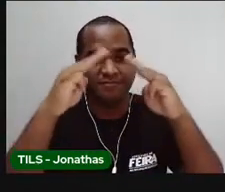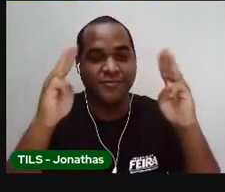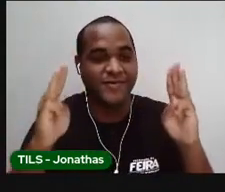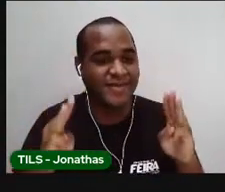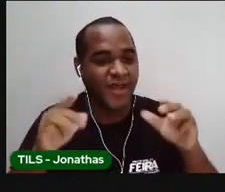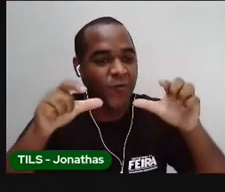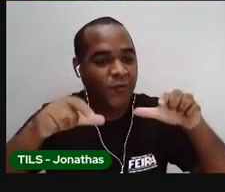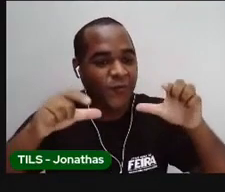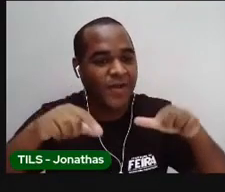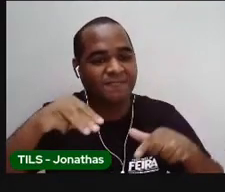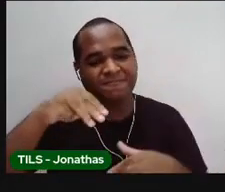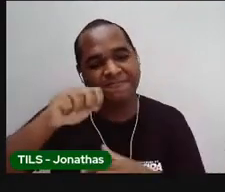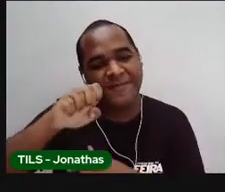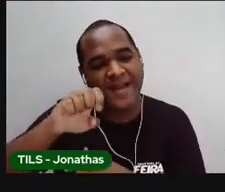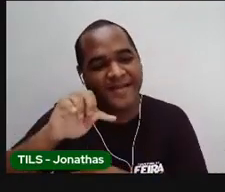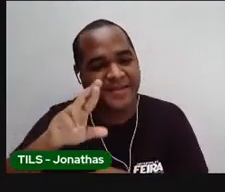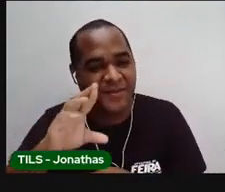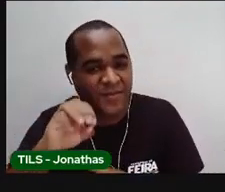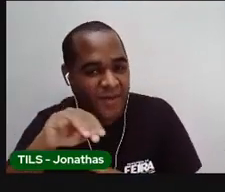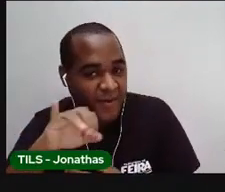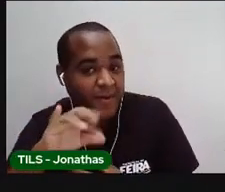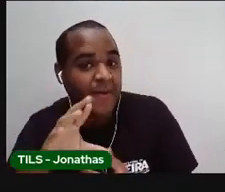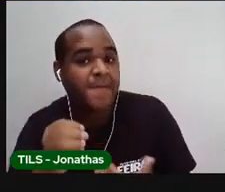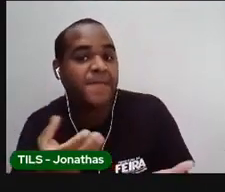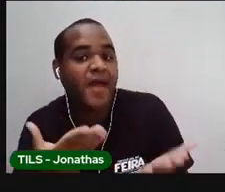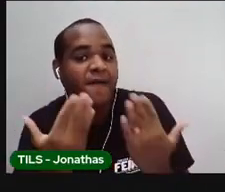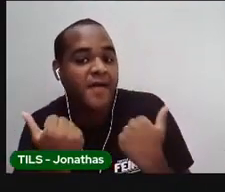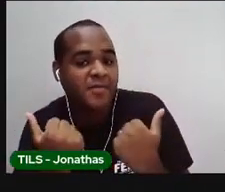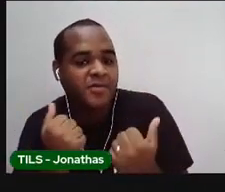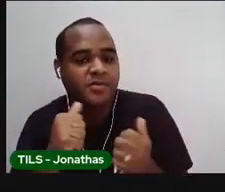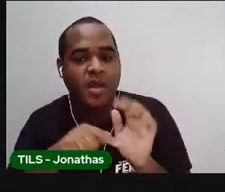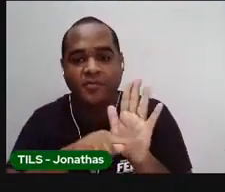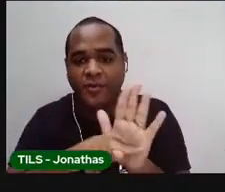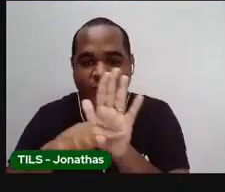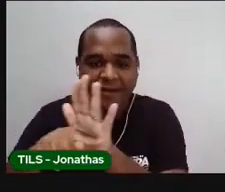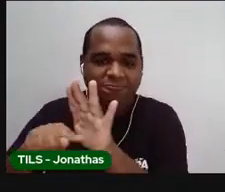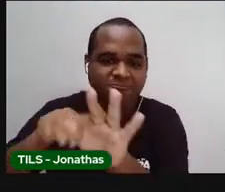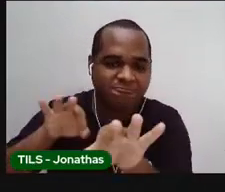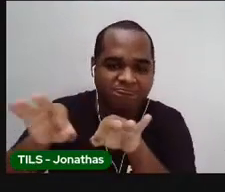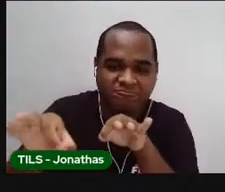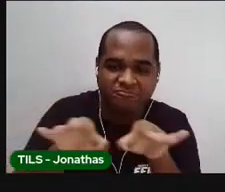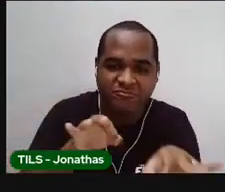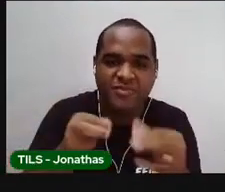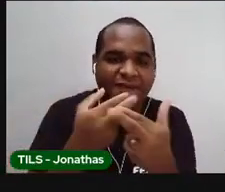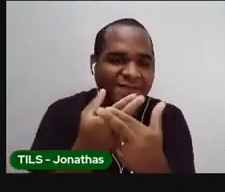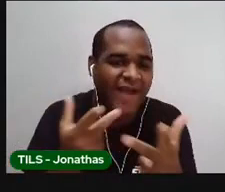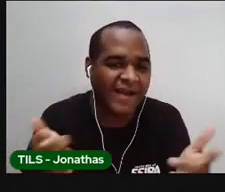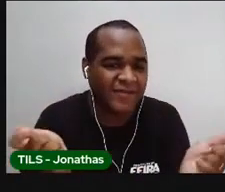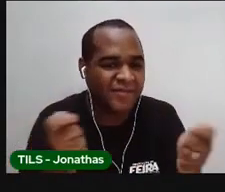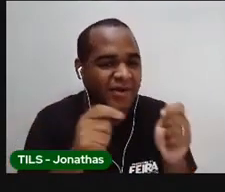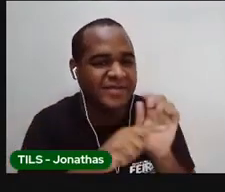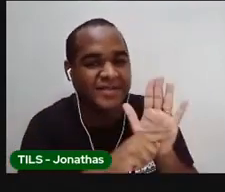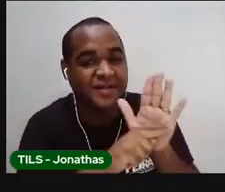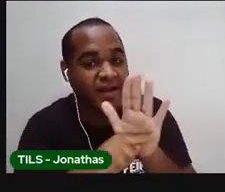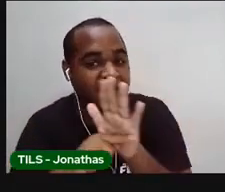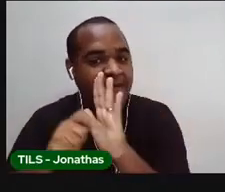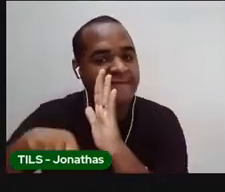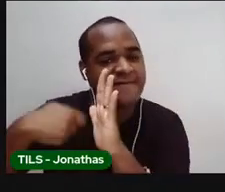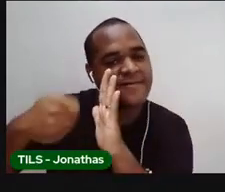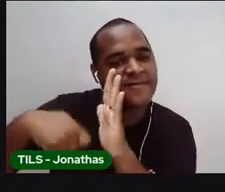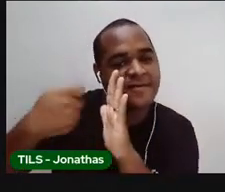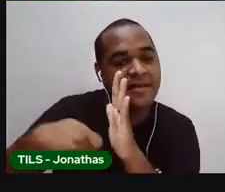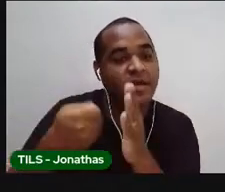Teatro Maestro Miro. Vamos ajudá-las a se organizarem para essa gravação? Para isso,